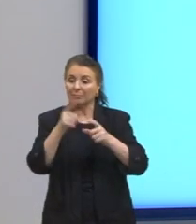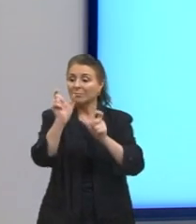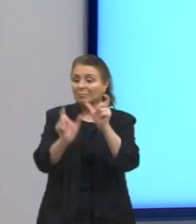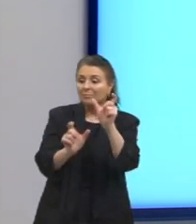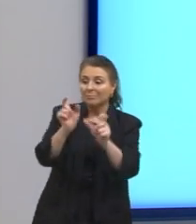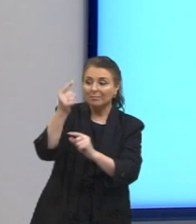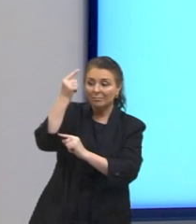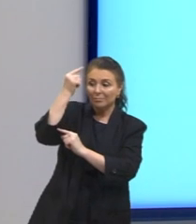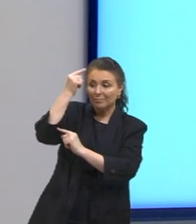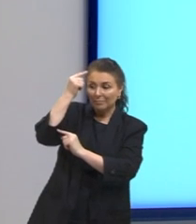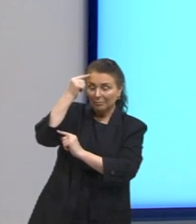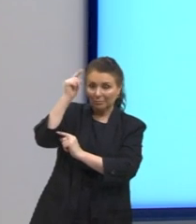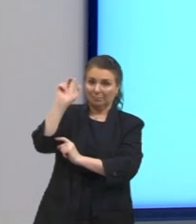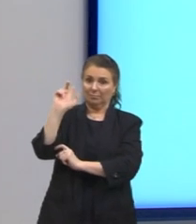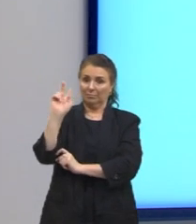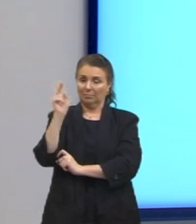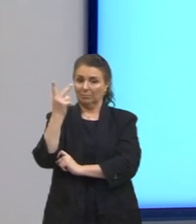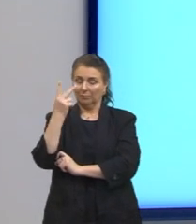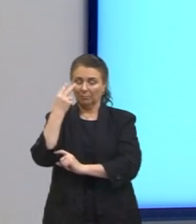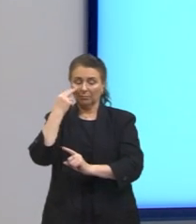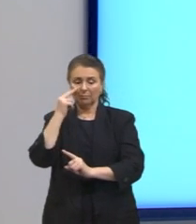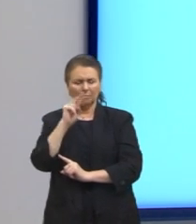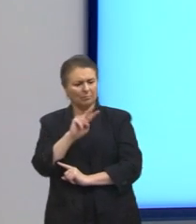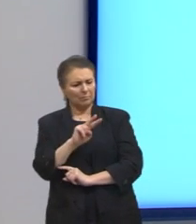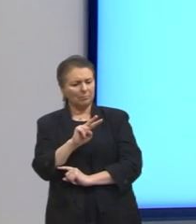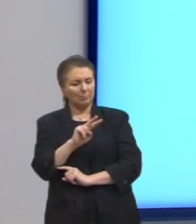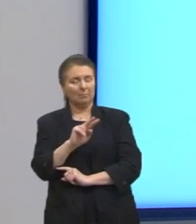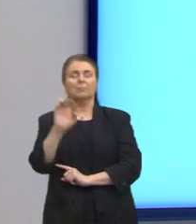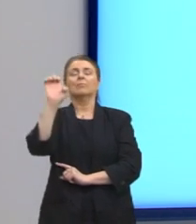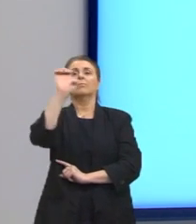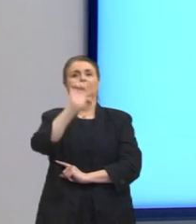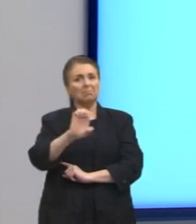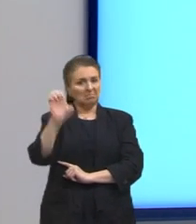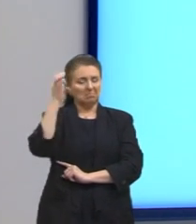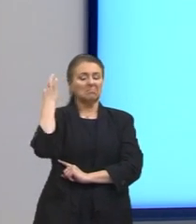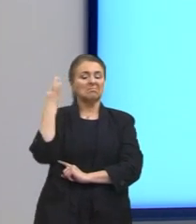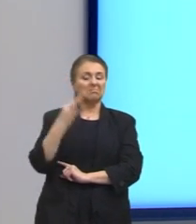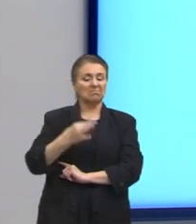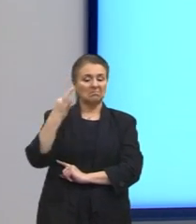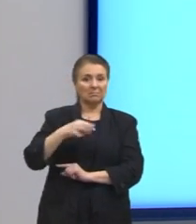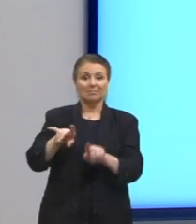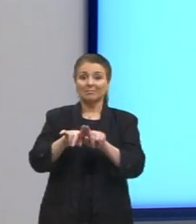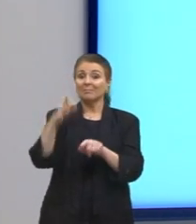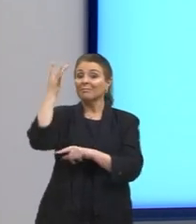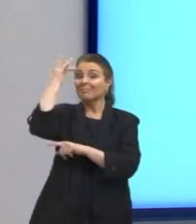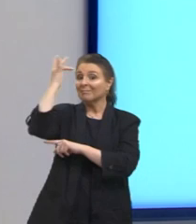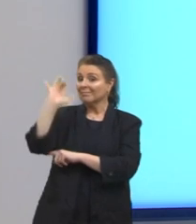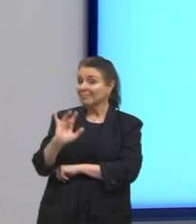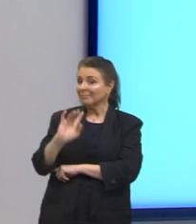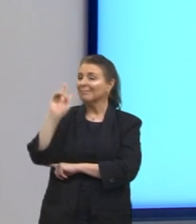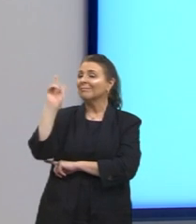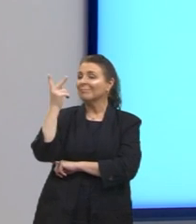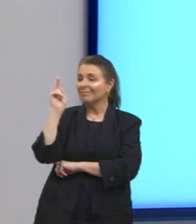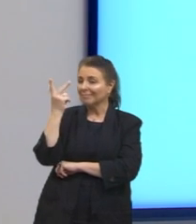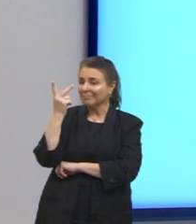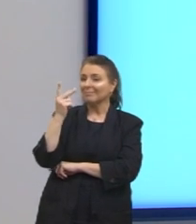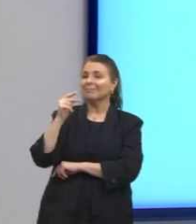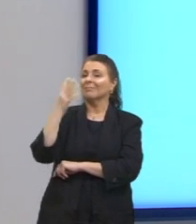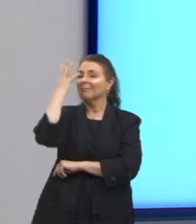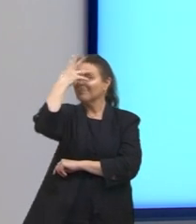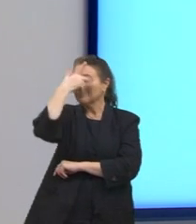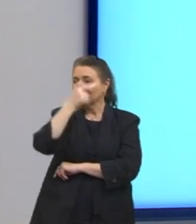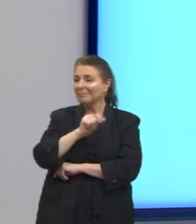que a história, elas enxergam que a Europa é perfeita, mas não sabem que a beleza e a história da Europa também pode ser opressiva.